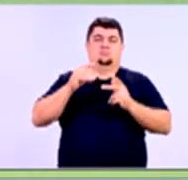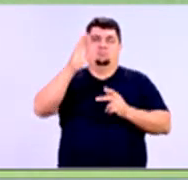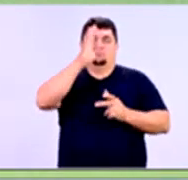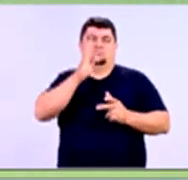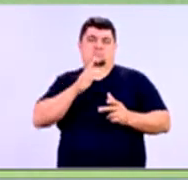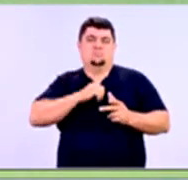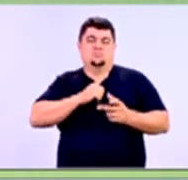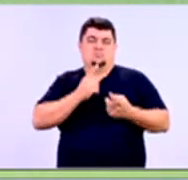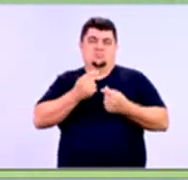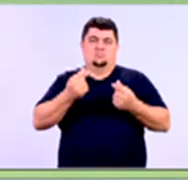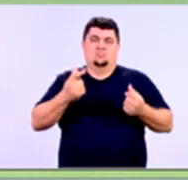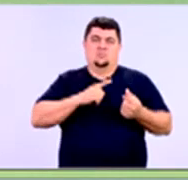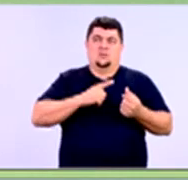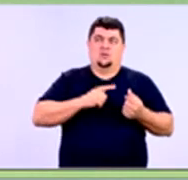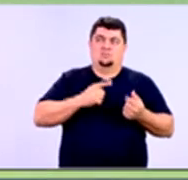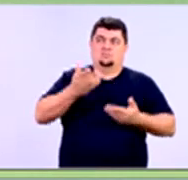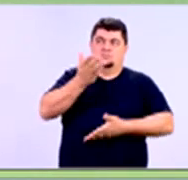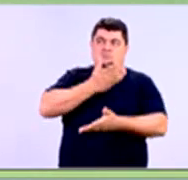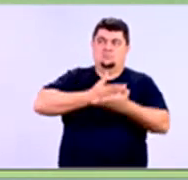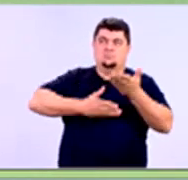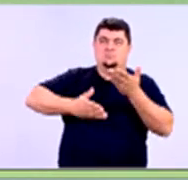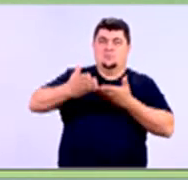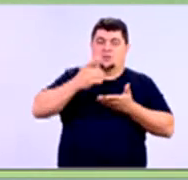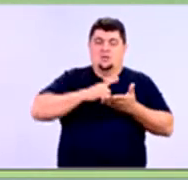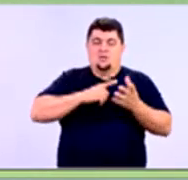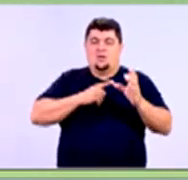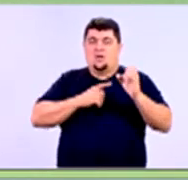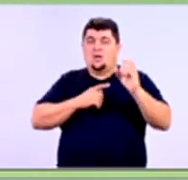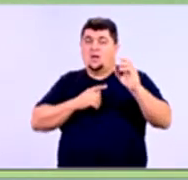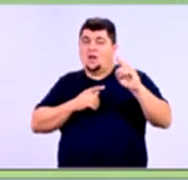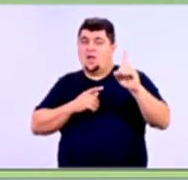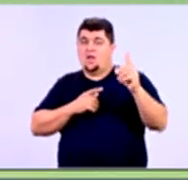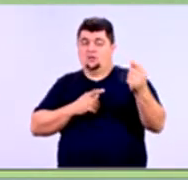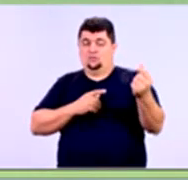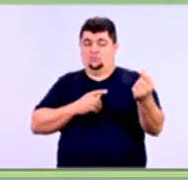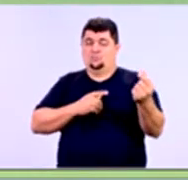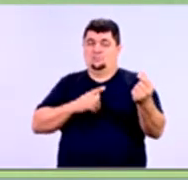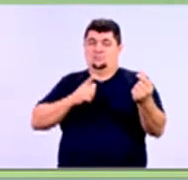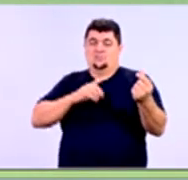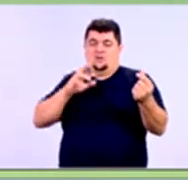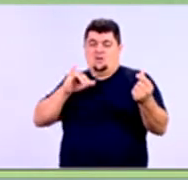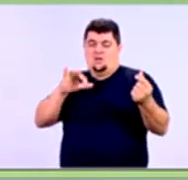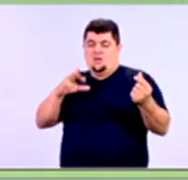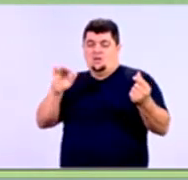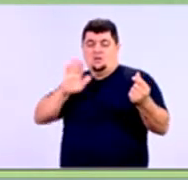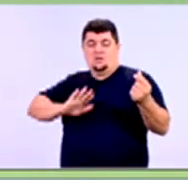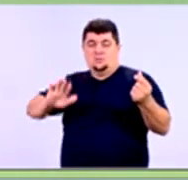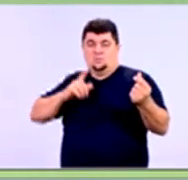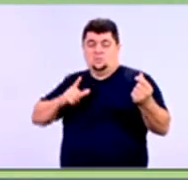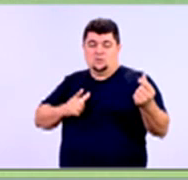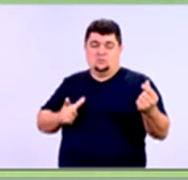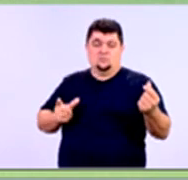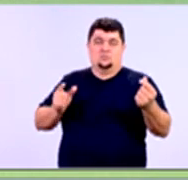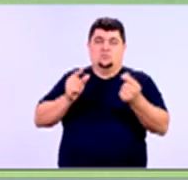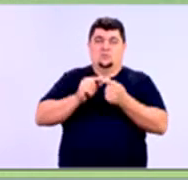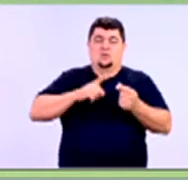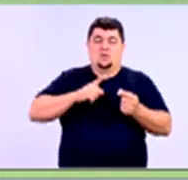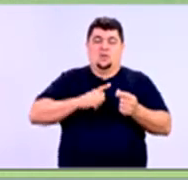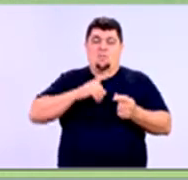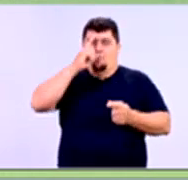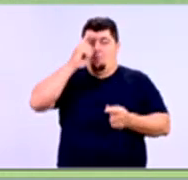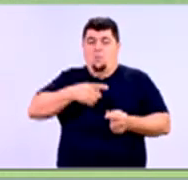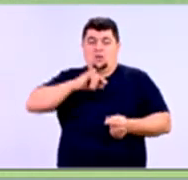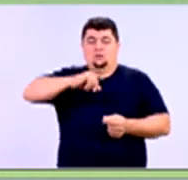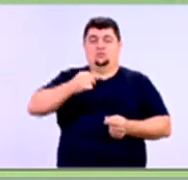é da relação entre crédito e risco que se determina as taxas de juros e a quantidade de crédito